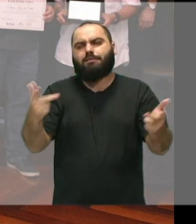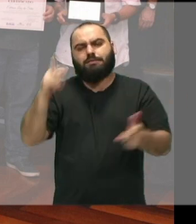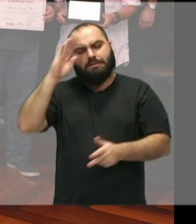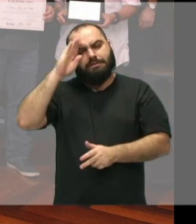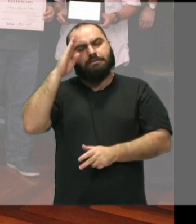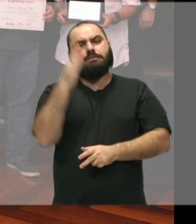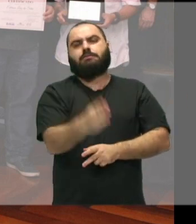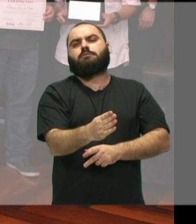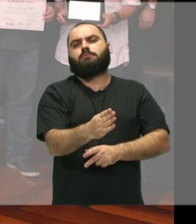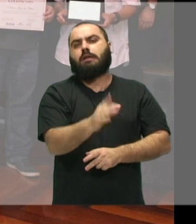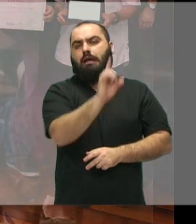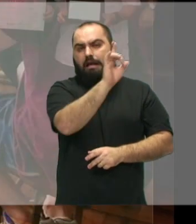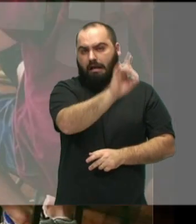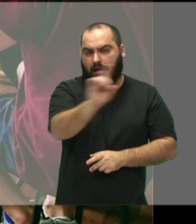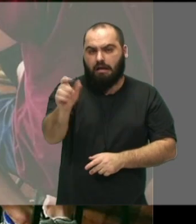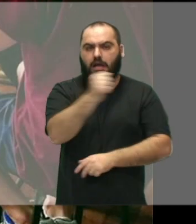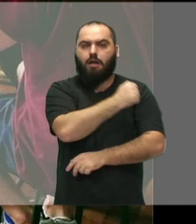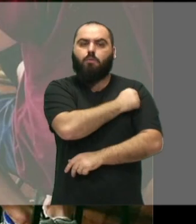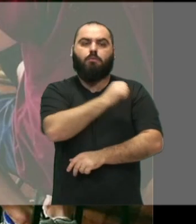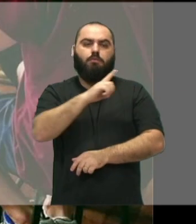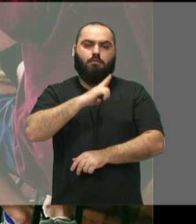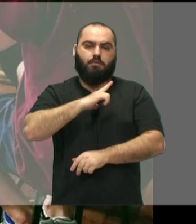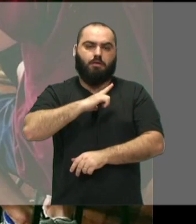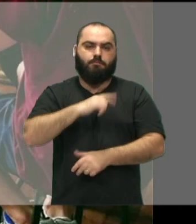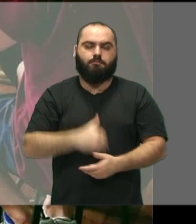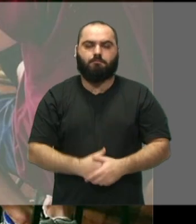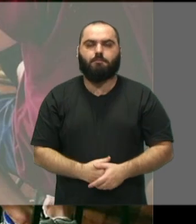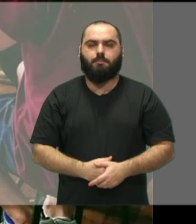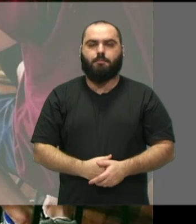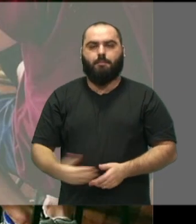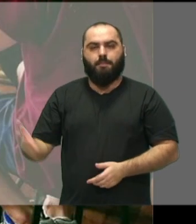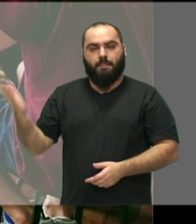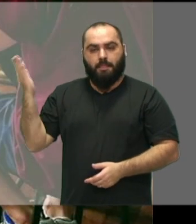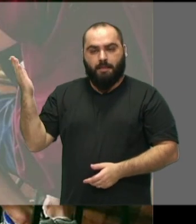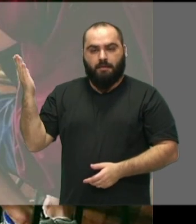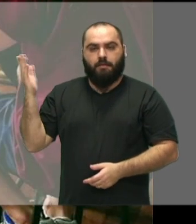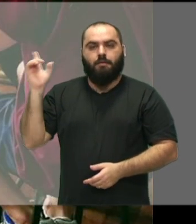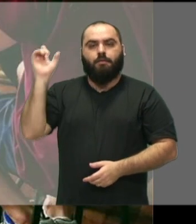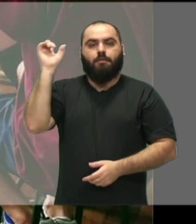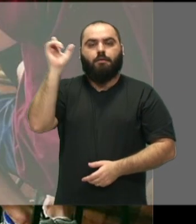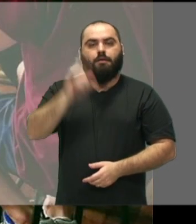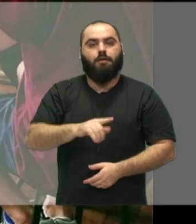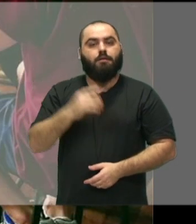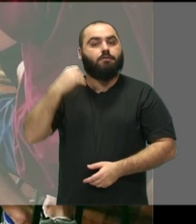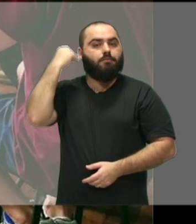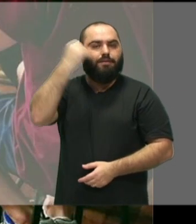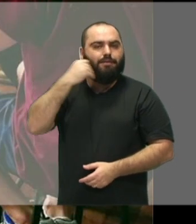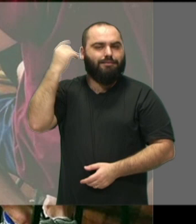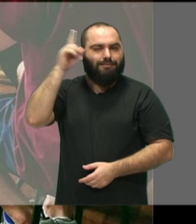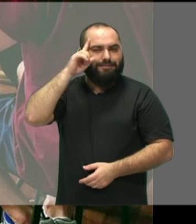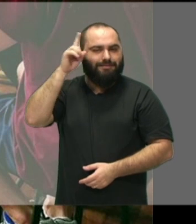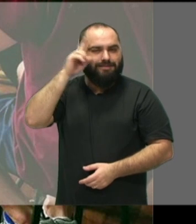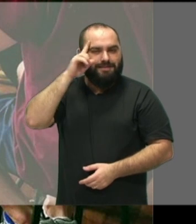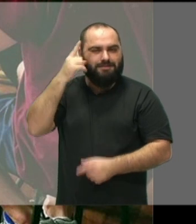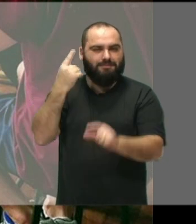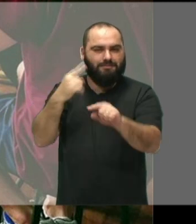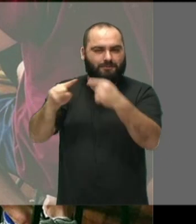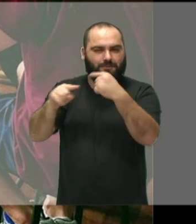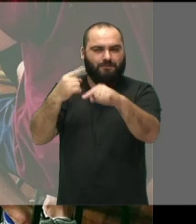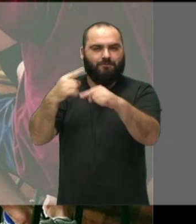direcionamentos que cada aluno pode ter ao concluir o conservatório. Aí um pouco da nossa vivência diária das